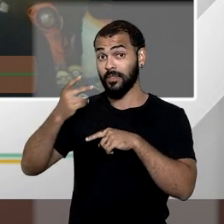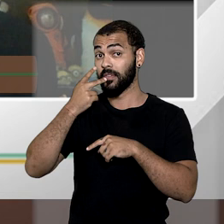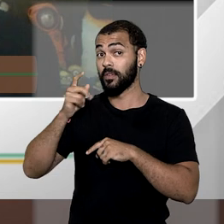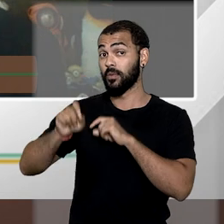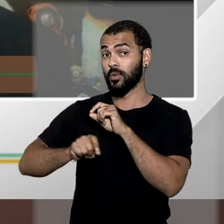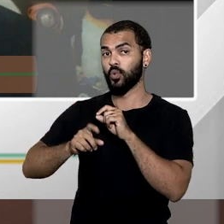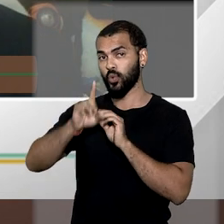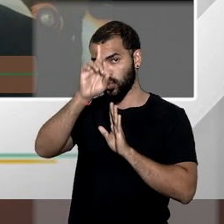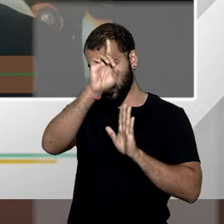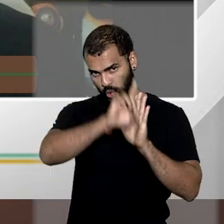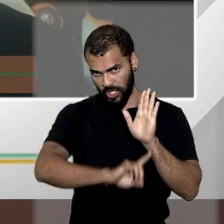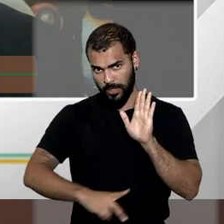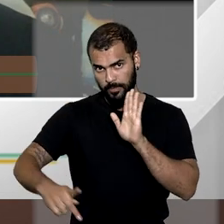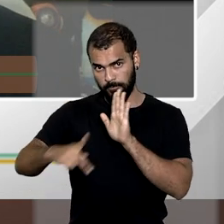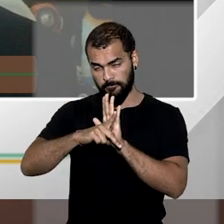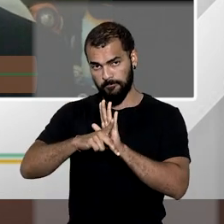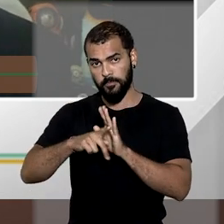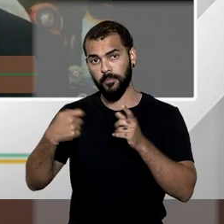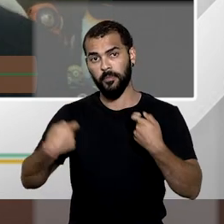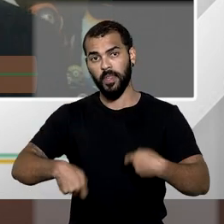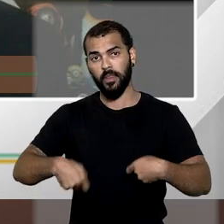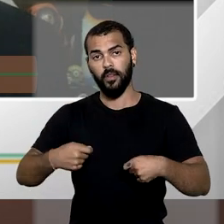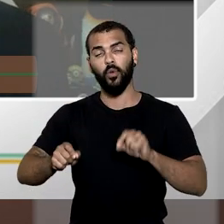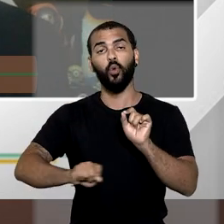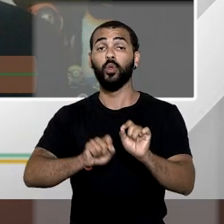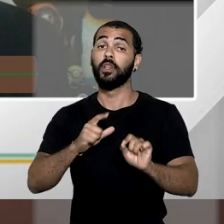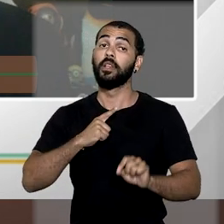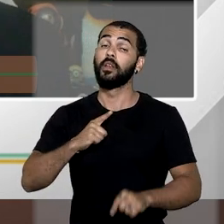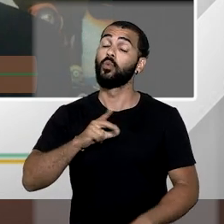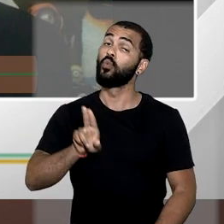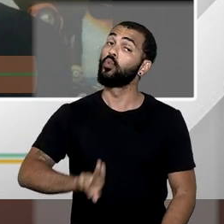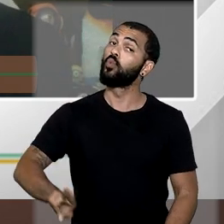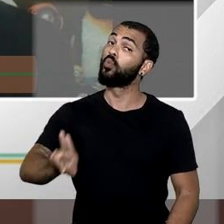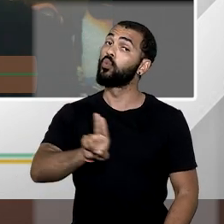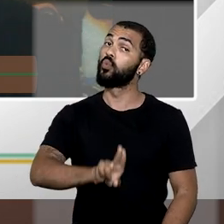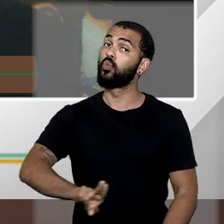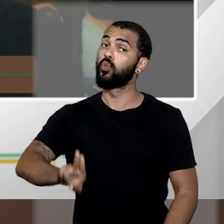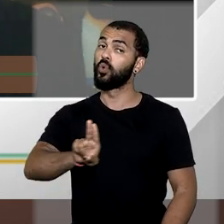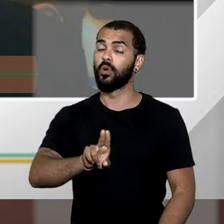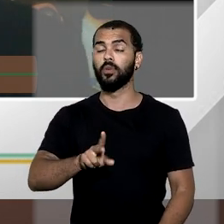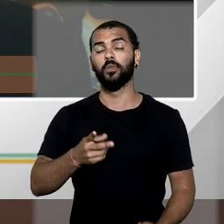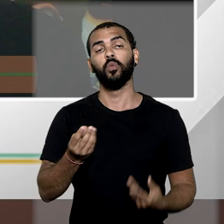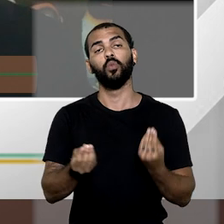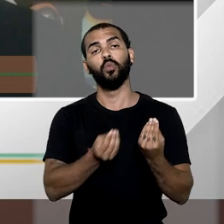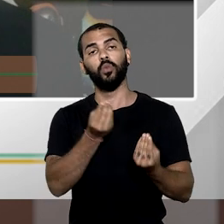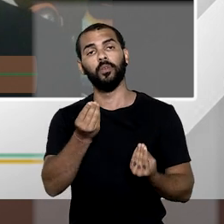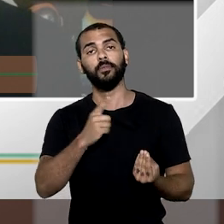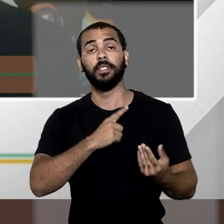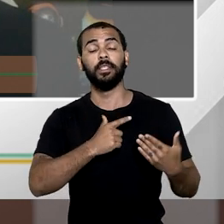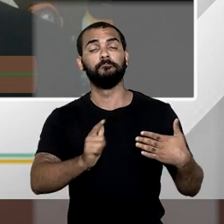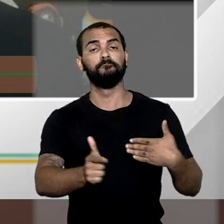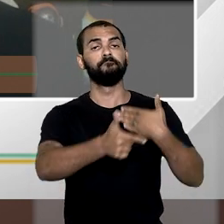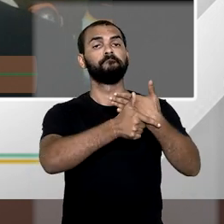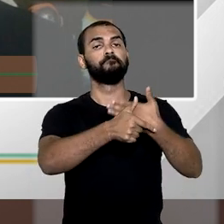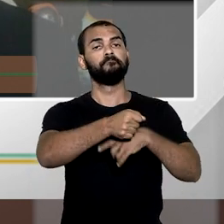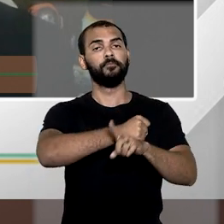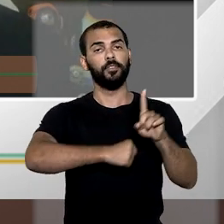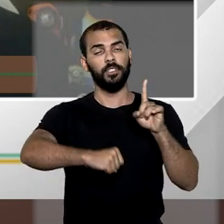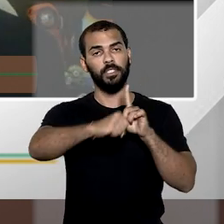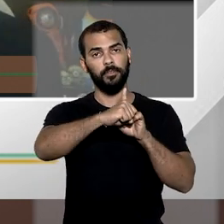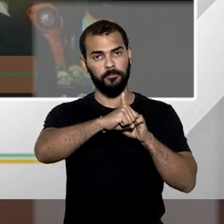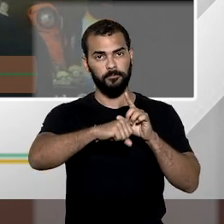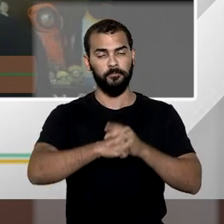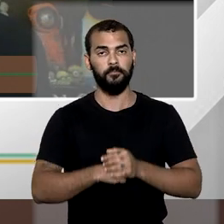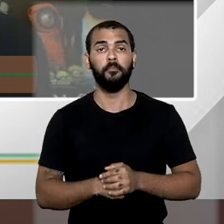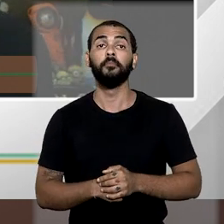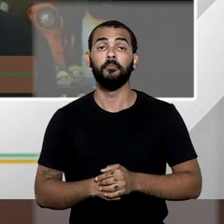ele está condicionado a uma utilização que seja encarnadora de uma função social do uso,